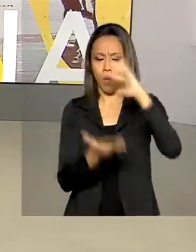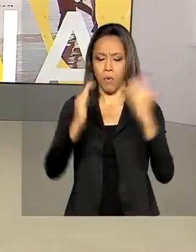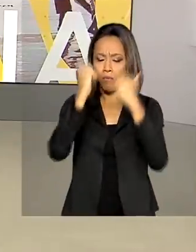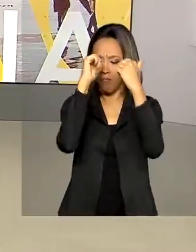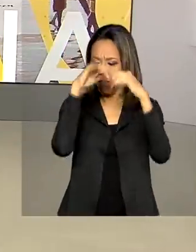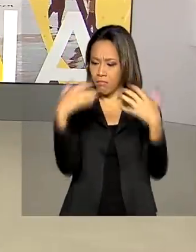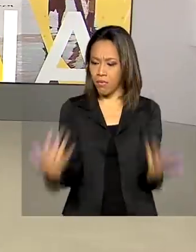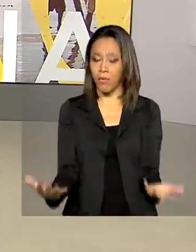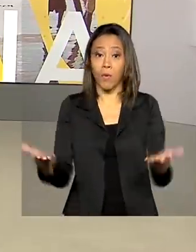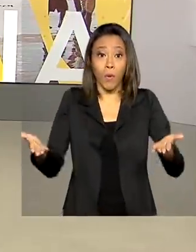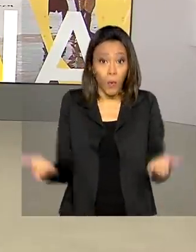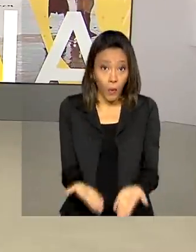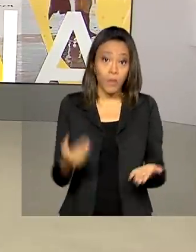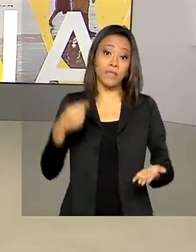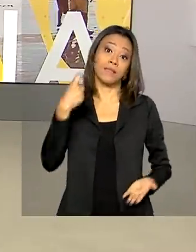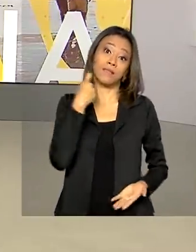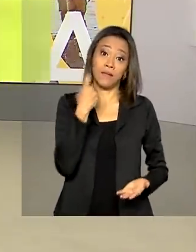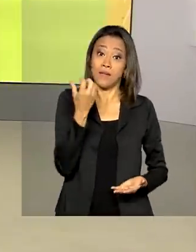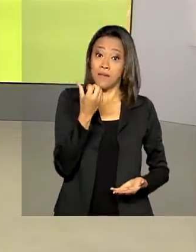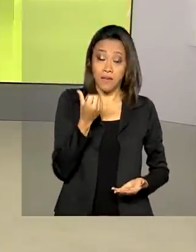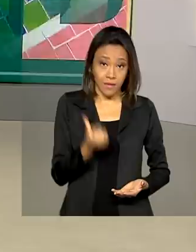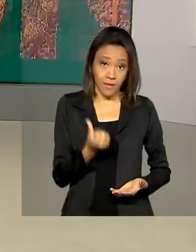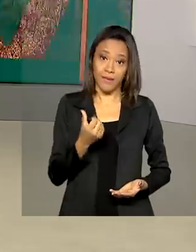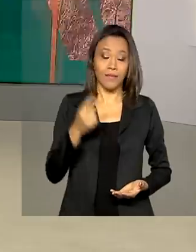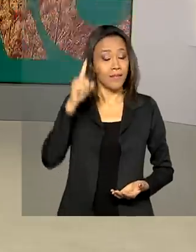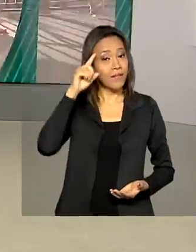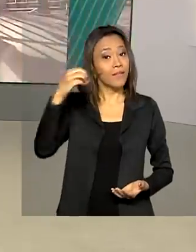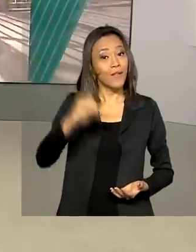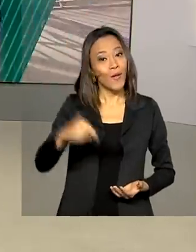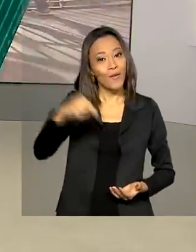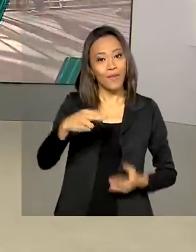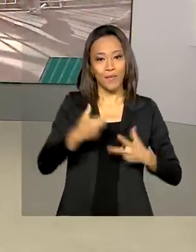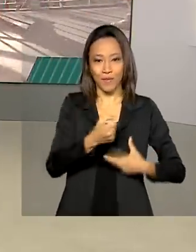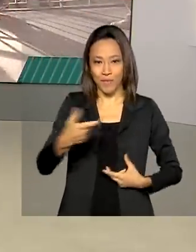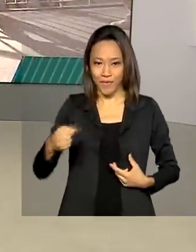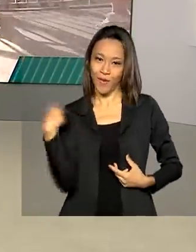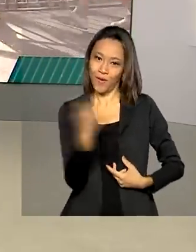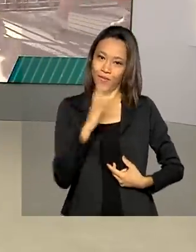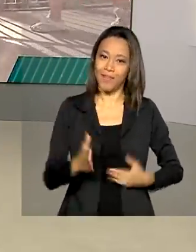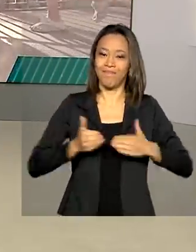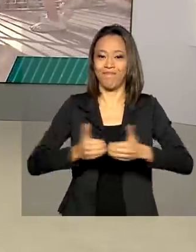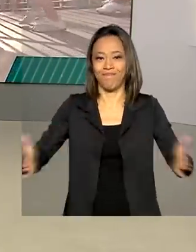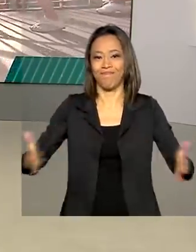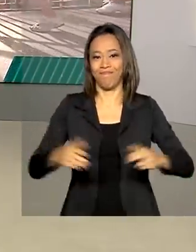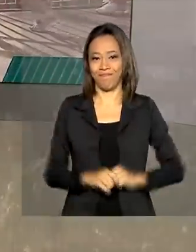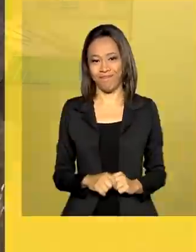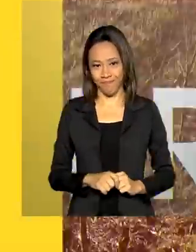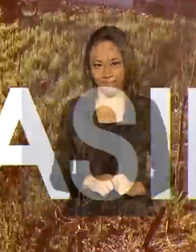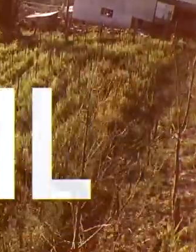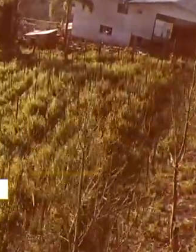Hoje é sexta-feira, 6 de novembro de 2020. O Brasil em Dia já está no ar.